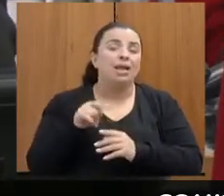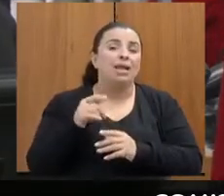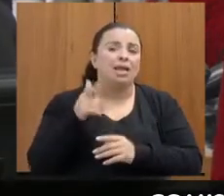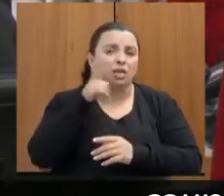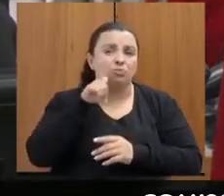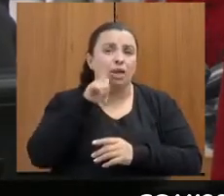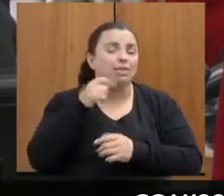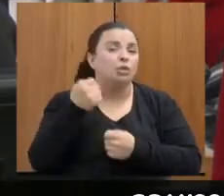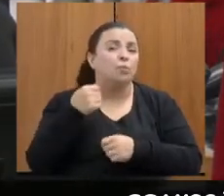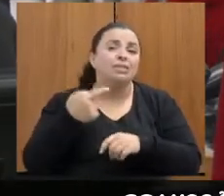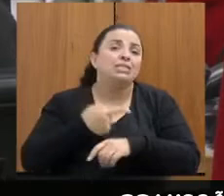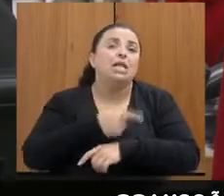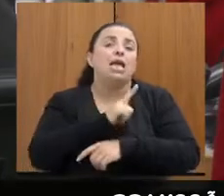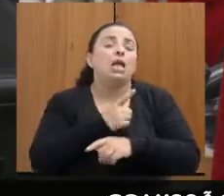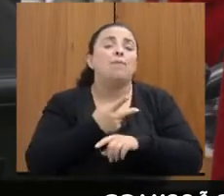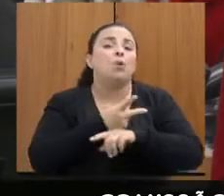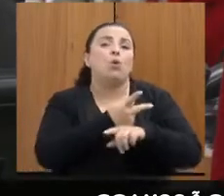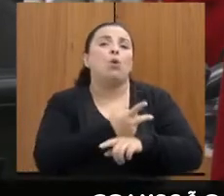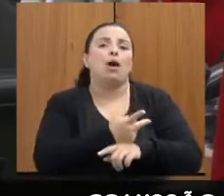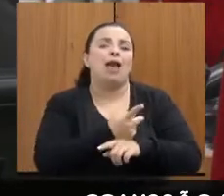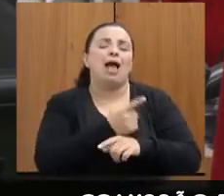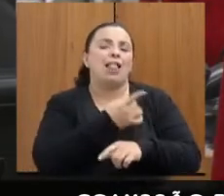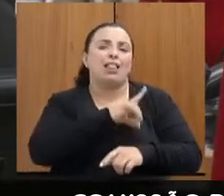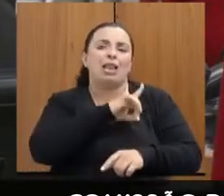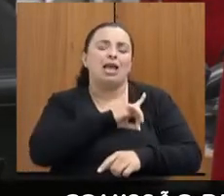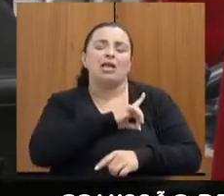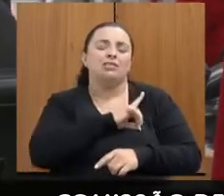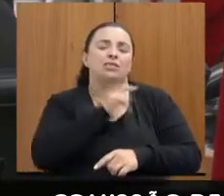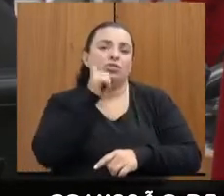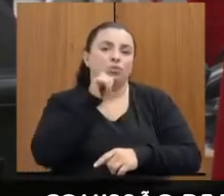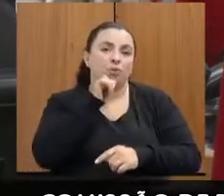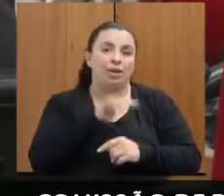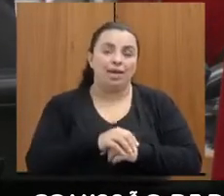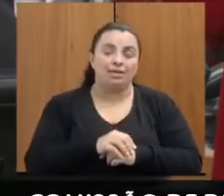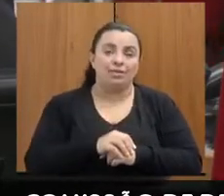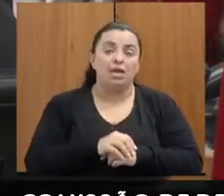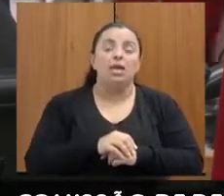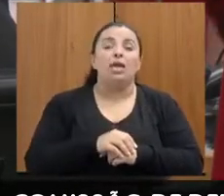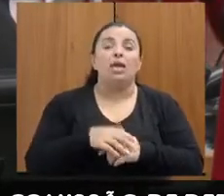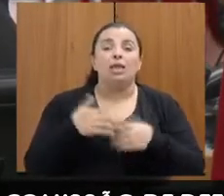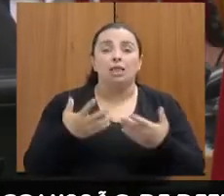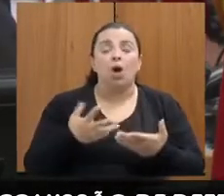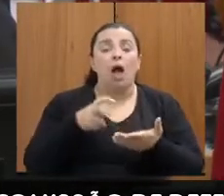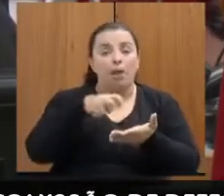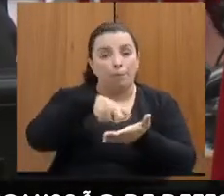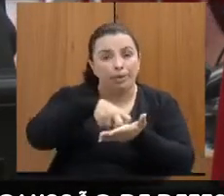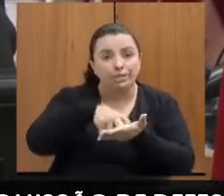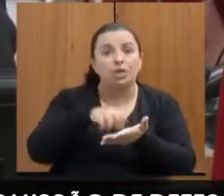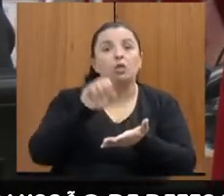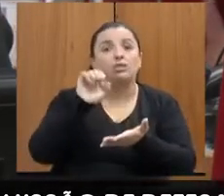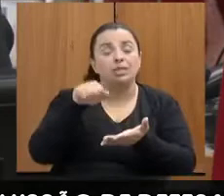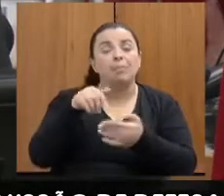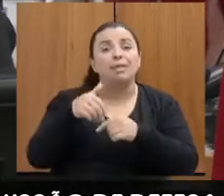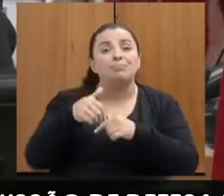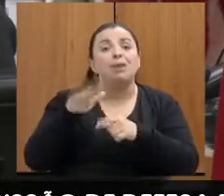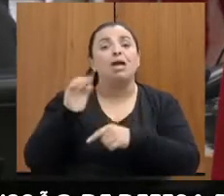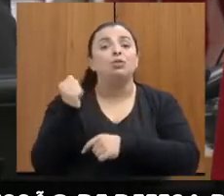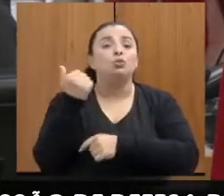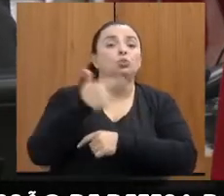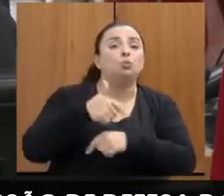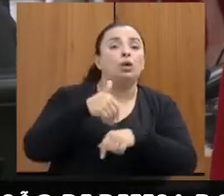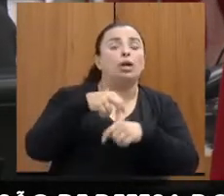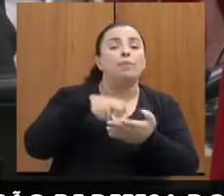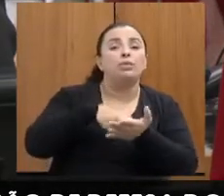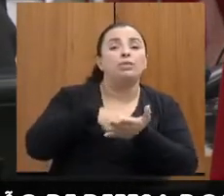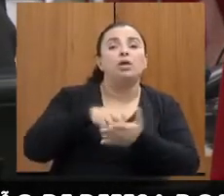precisa debater muito mais do que a punição no nosso trabalho, cuja violência é baseada numa cultura, a gente